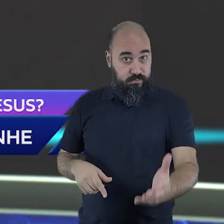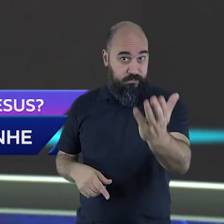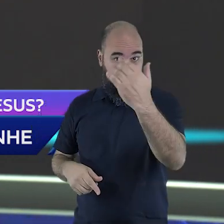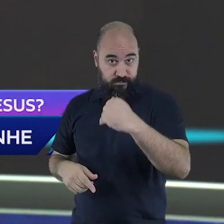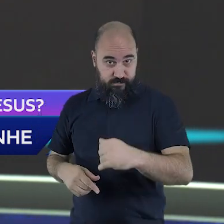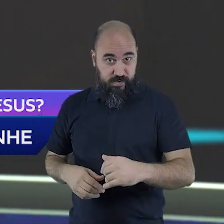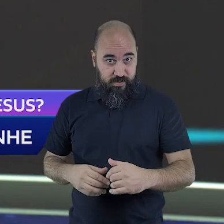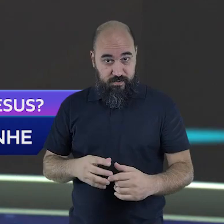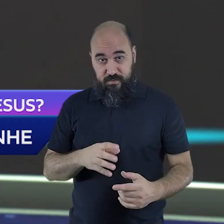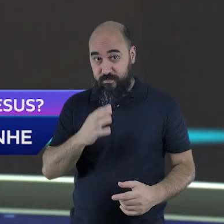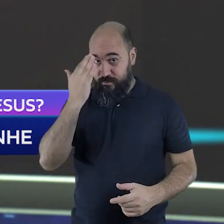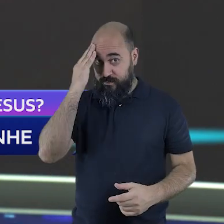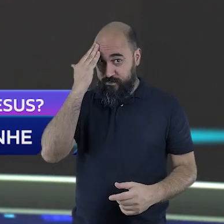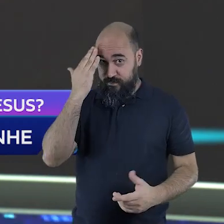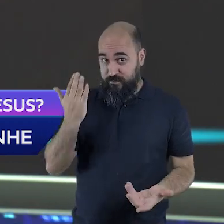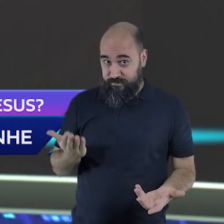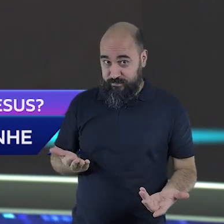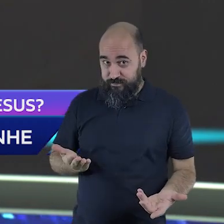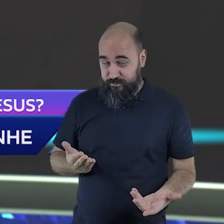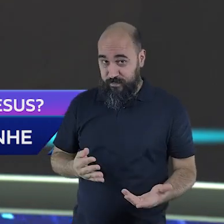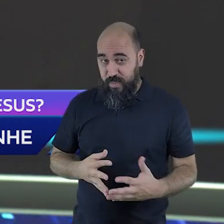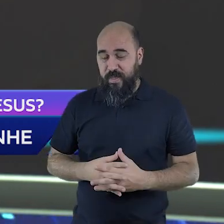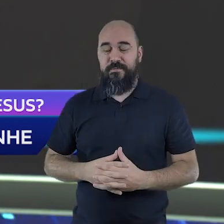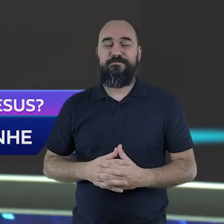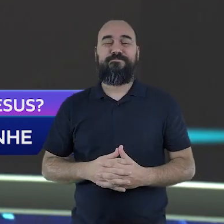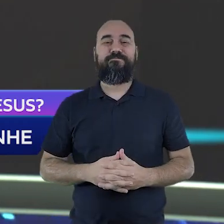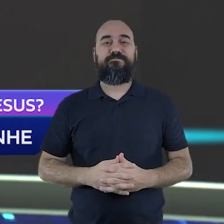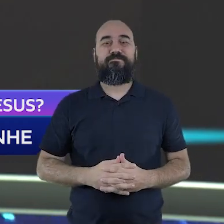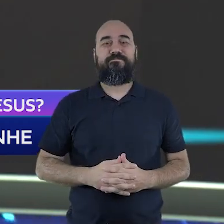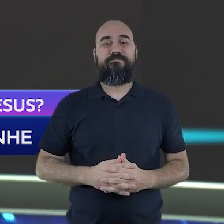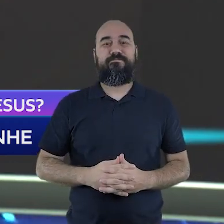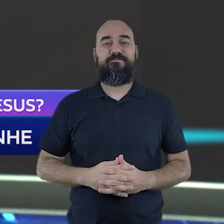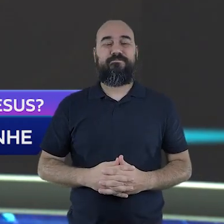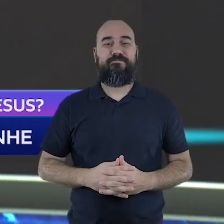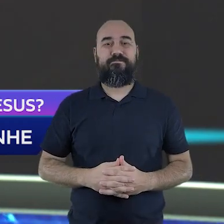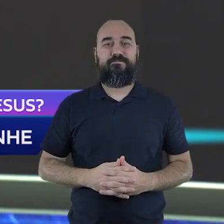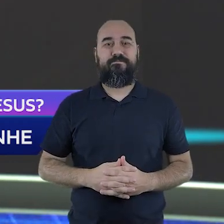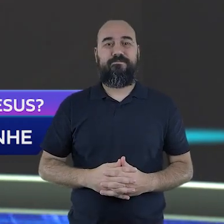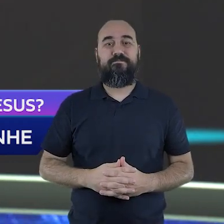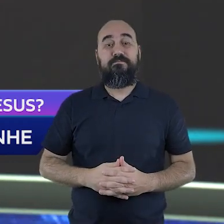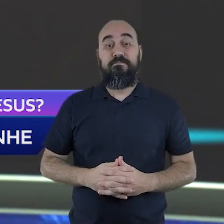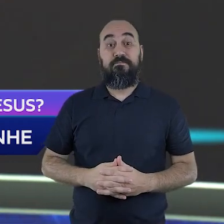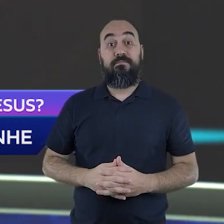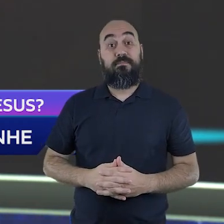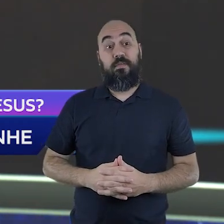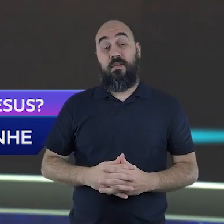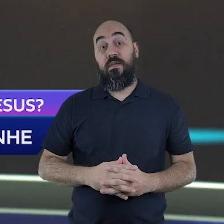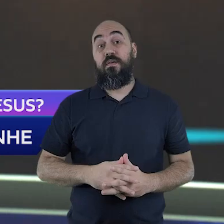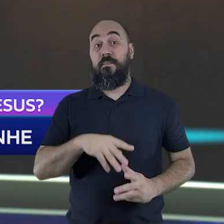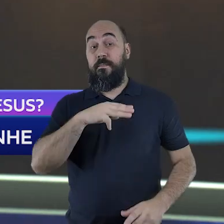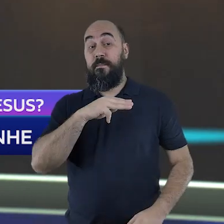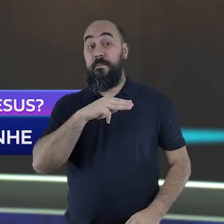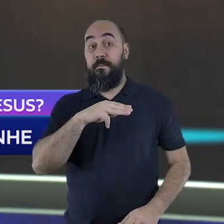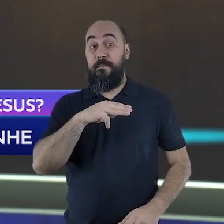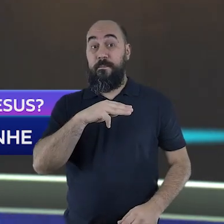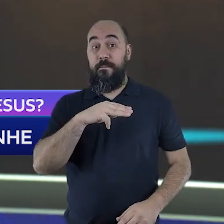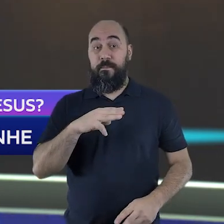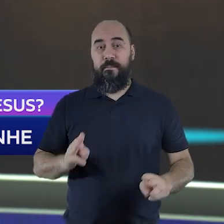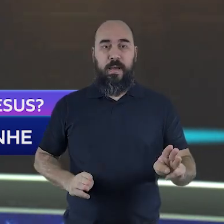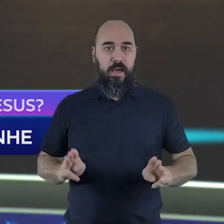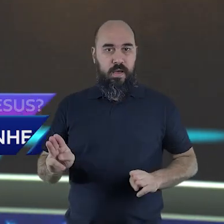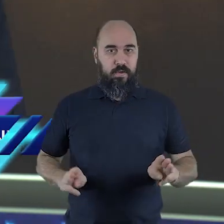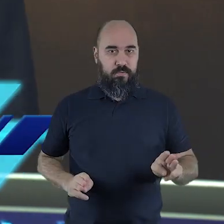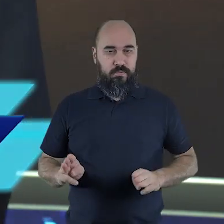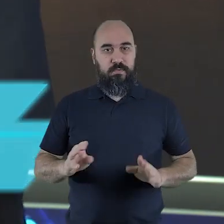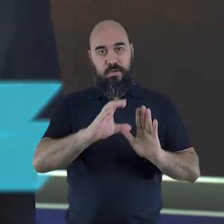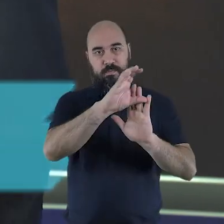aperte o cinto de segurança e vamos desembarcar agora no Jardim do Getsemane. Vamos ao Evangelho de Marcos, no capítulo